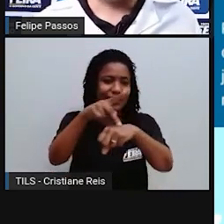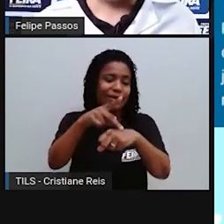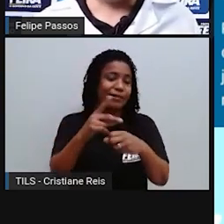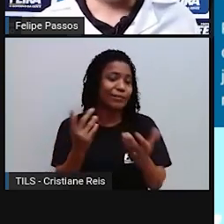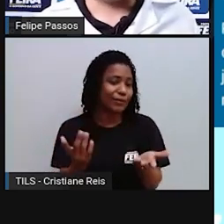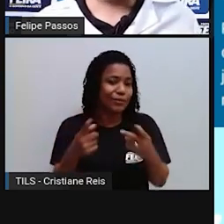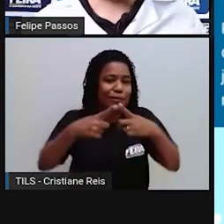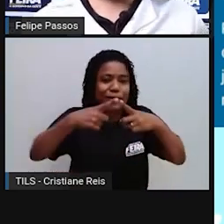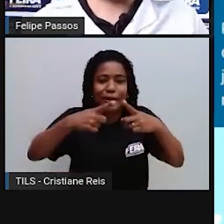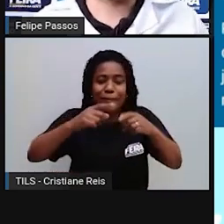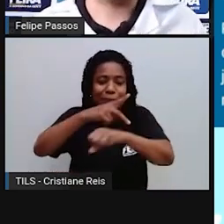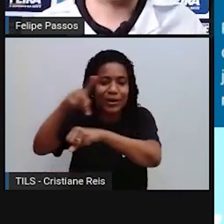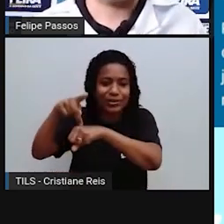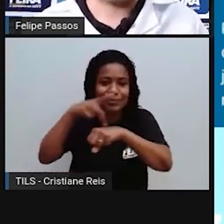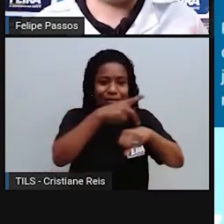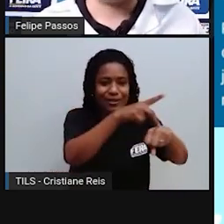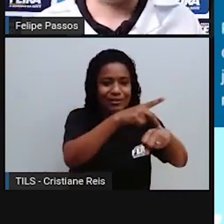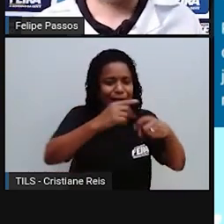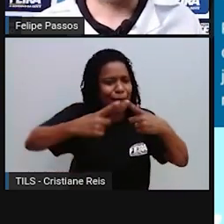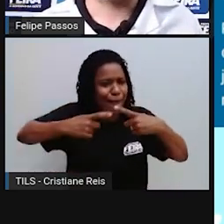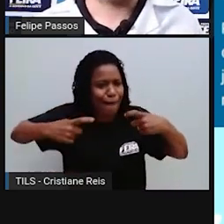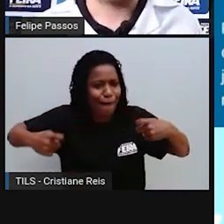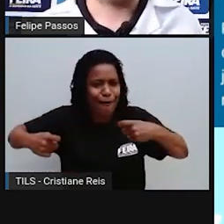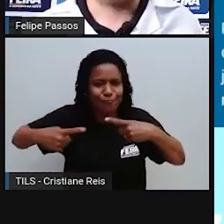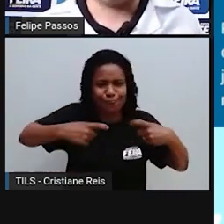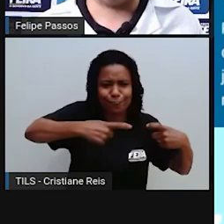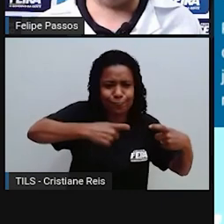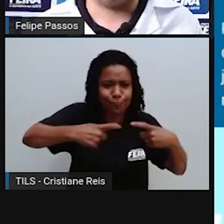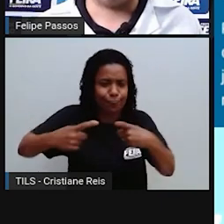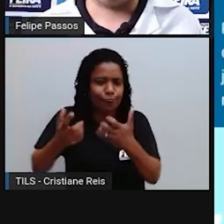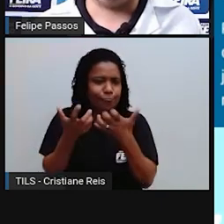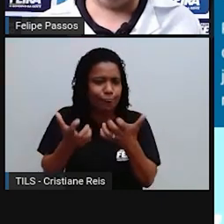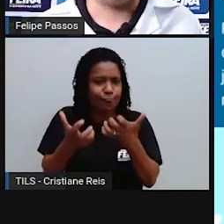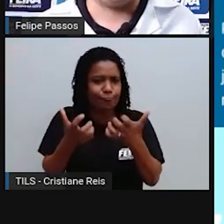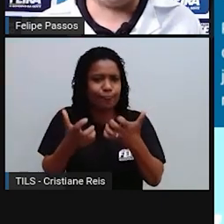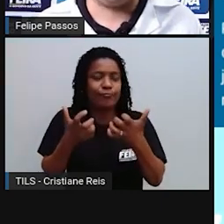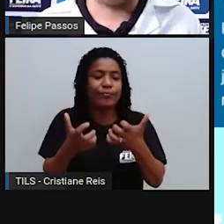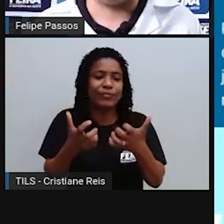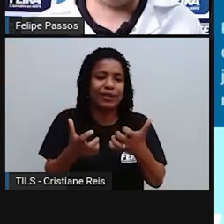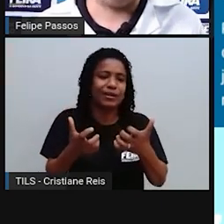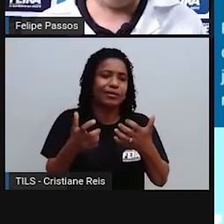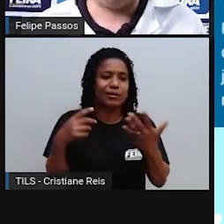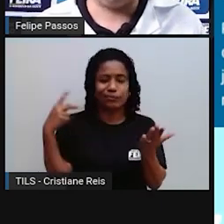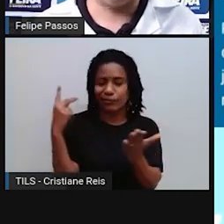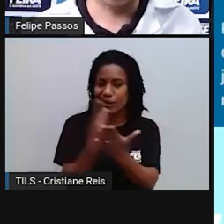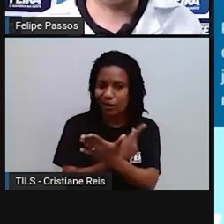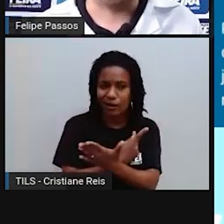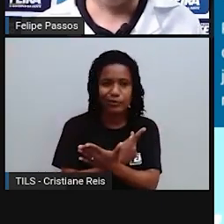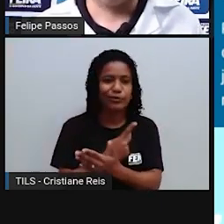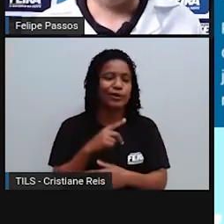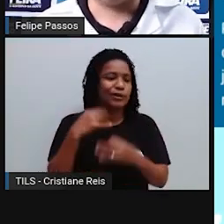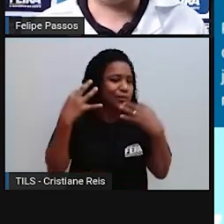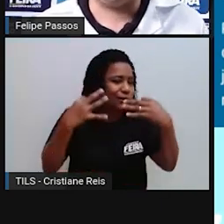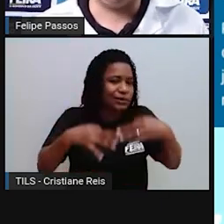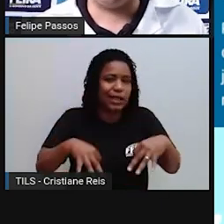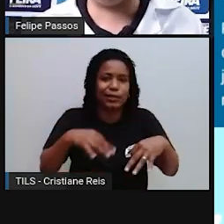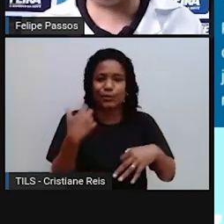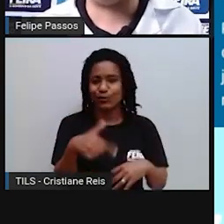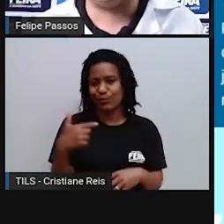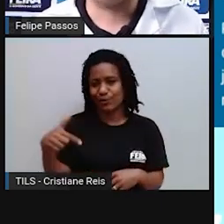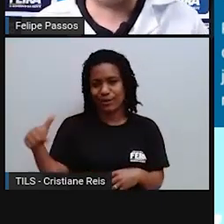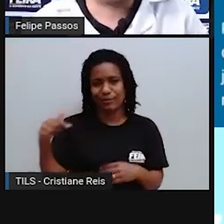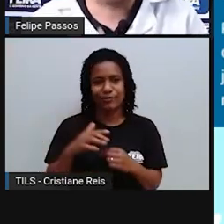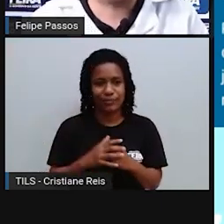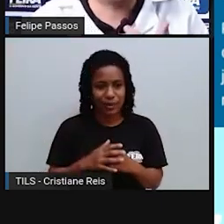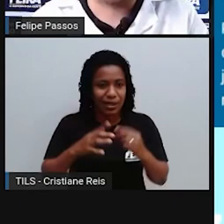com o outro. Pelo amor de Deus, a gente já tem consciência de que isso é errado, isso é injusto. Muita gente morre